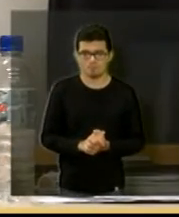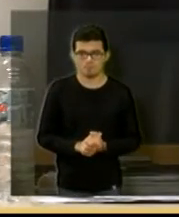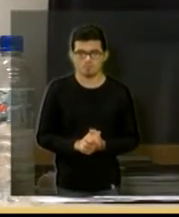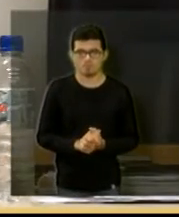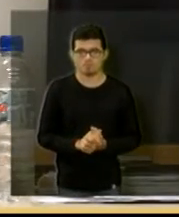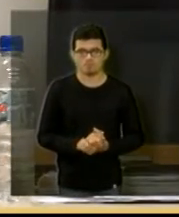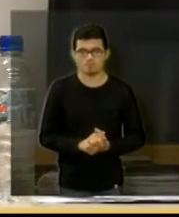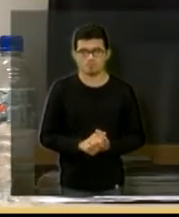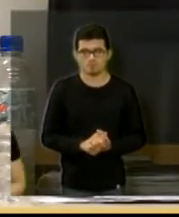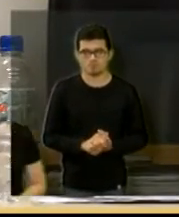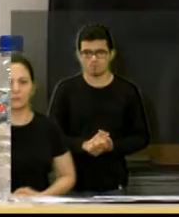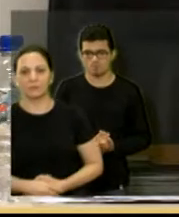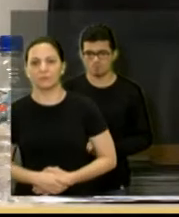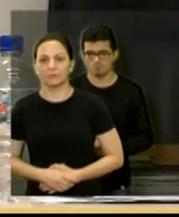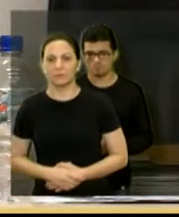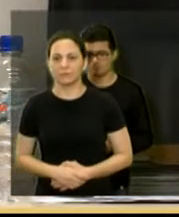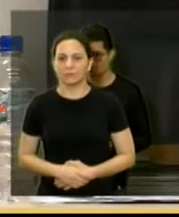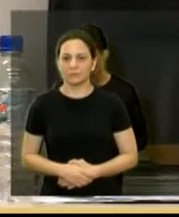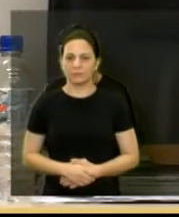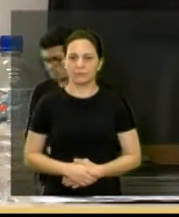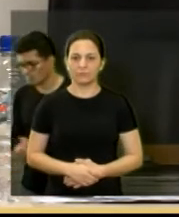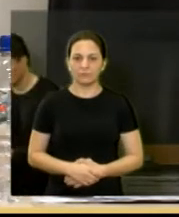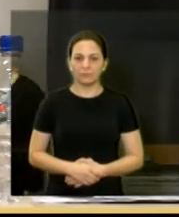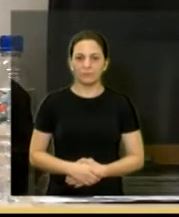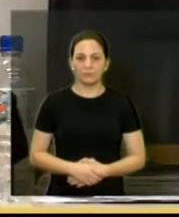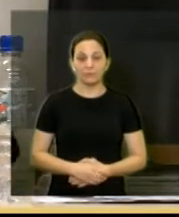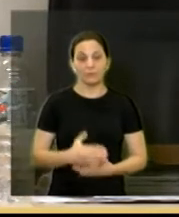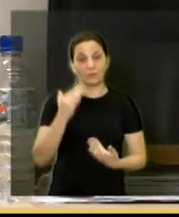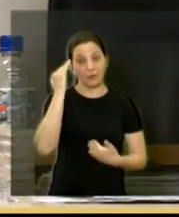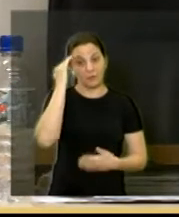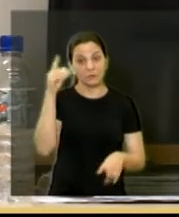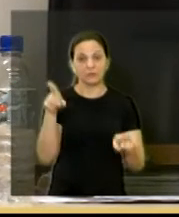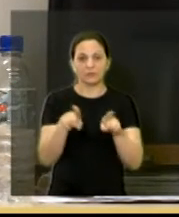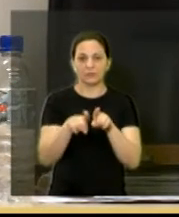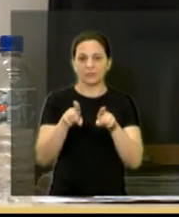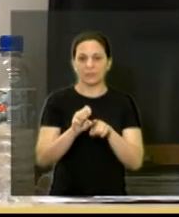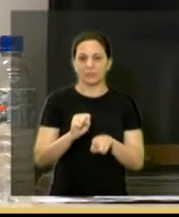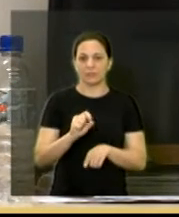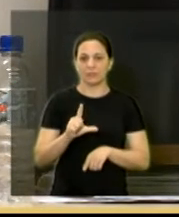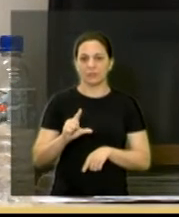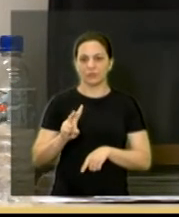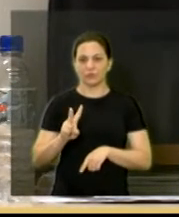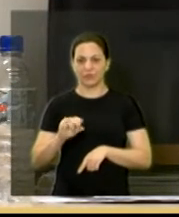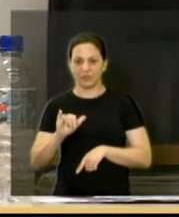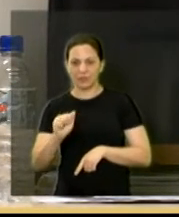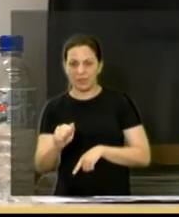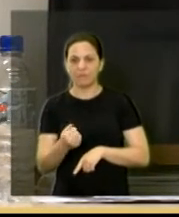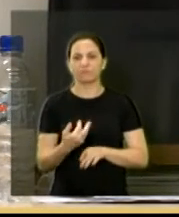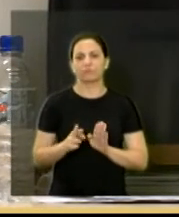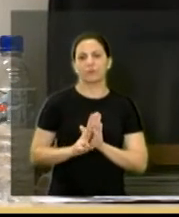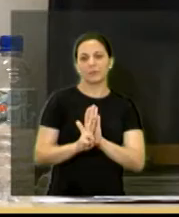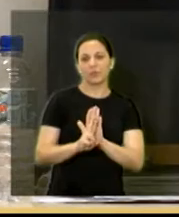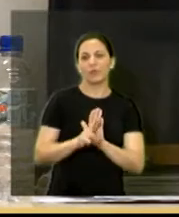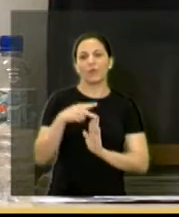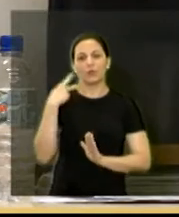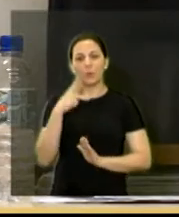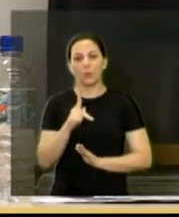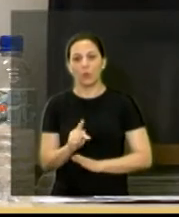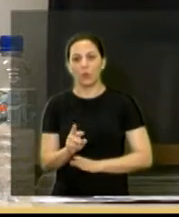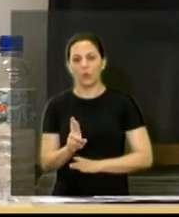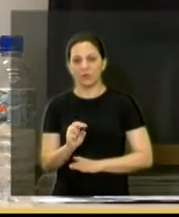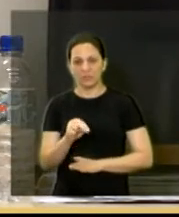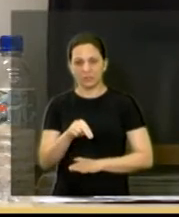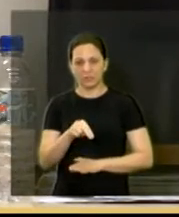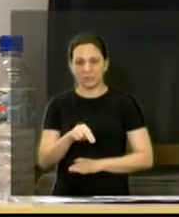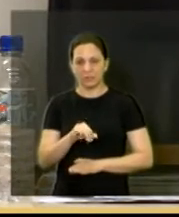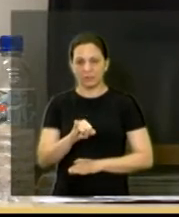Mais algum questionamento? Quero agradecer também a Silvia aqui que está representando o virador Porçane junto com os